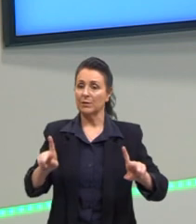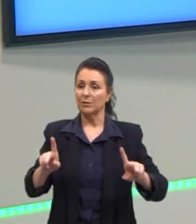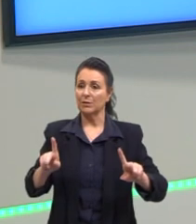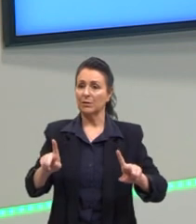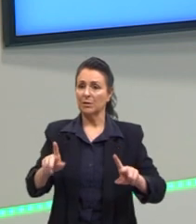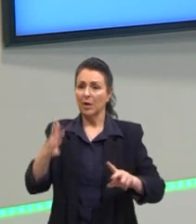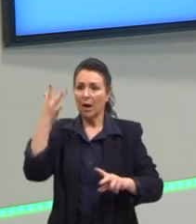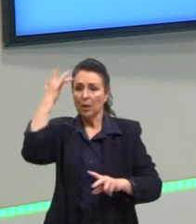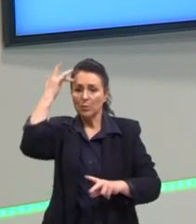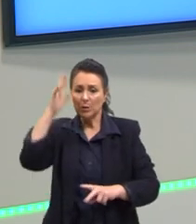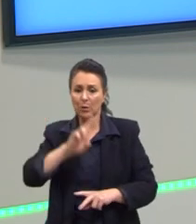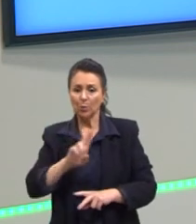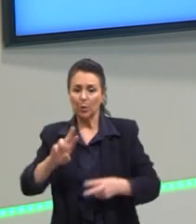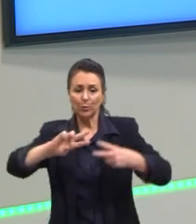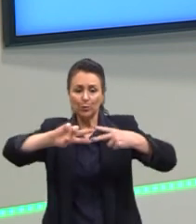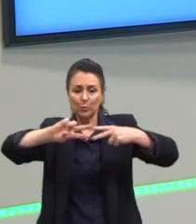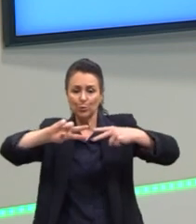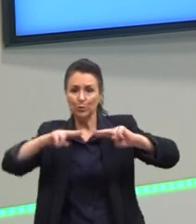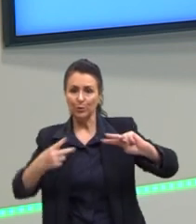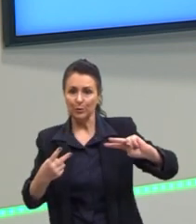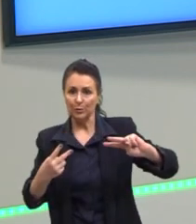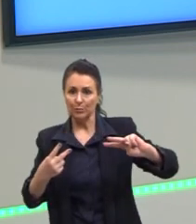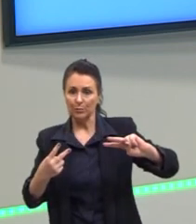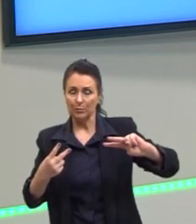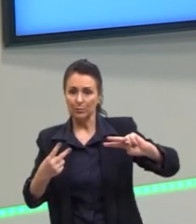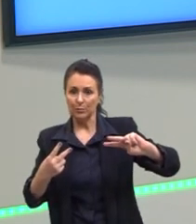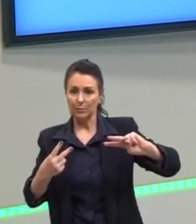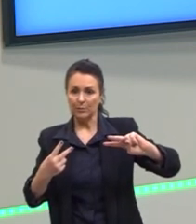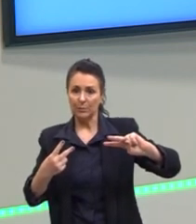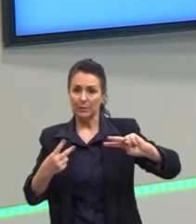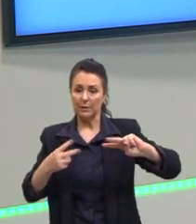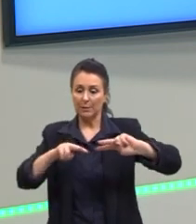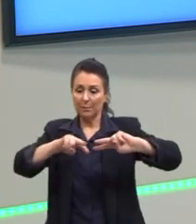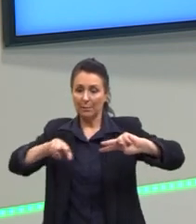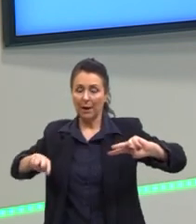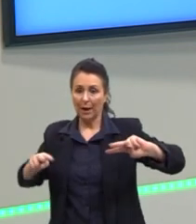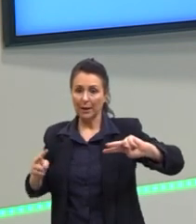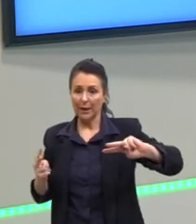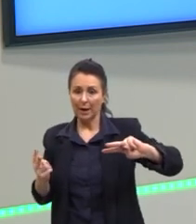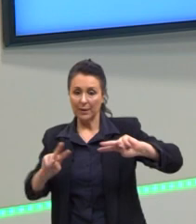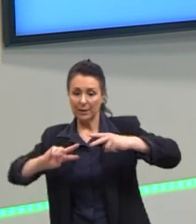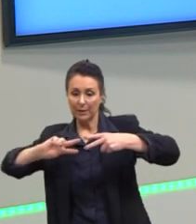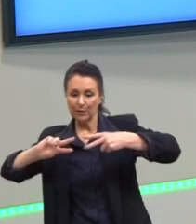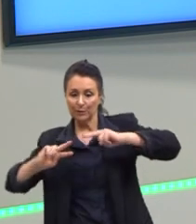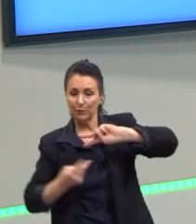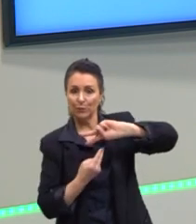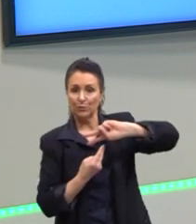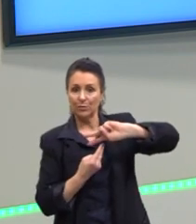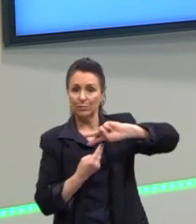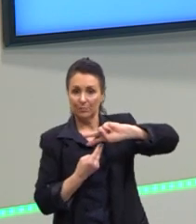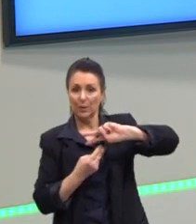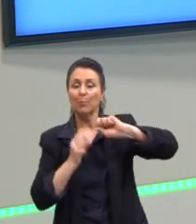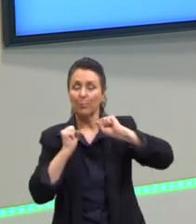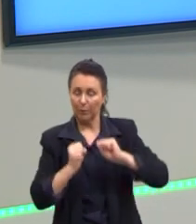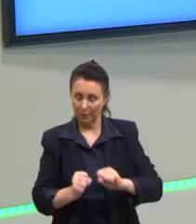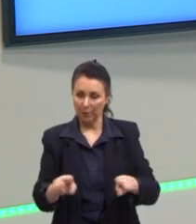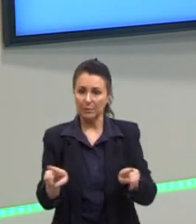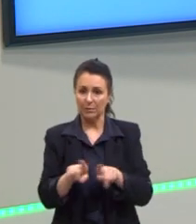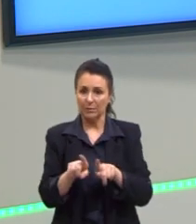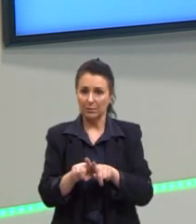não sei o nome dos genes, eu vou ter que decorar os nomes dos genes todos. E é impossível, gente. Tem tantos genes que é impossível.